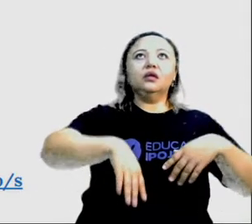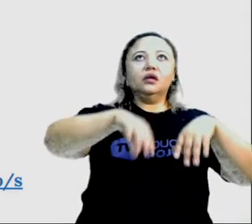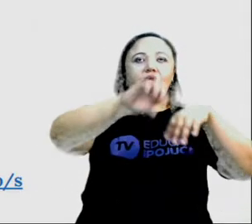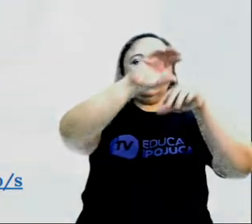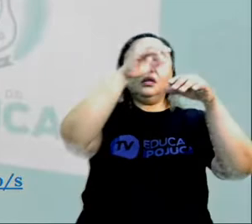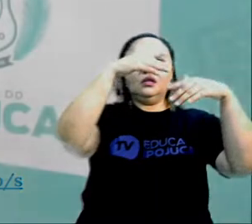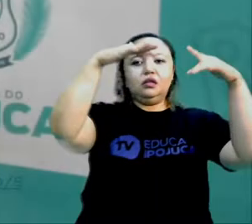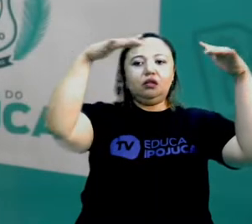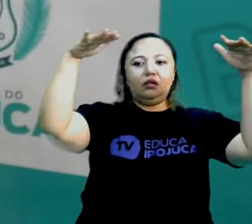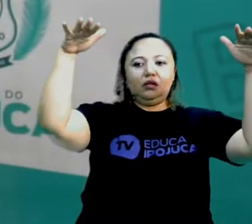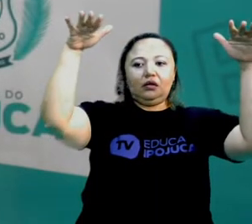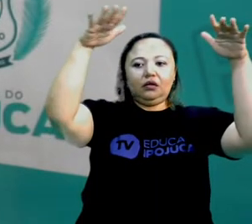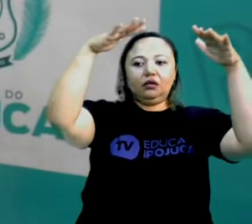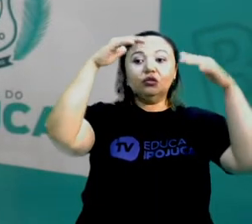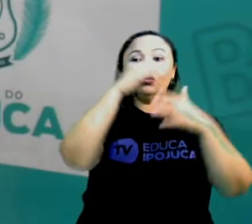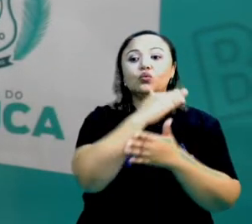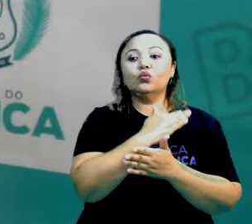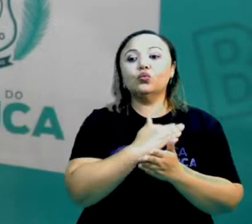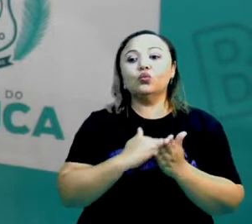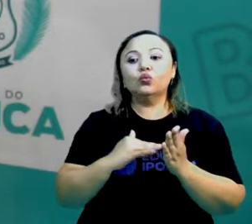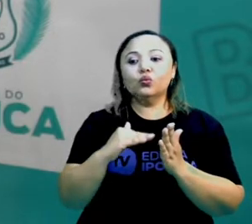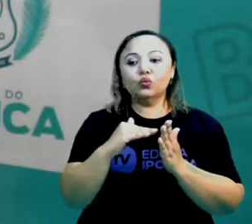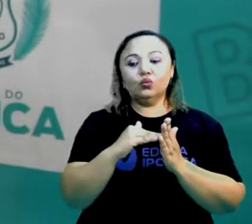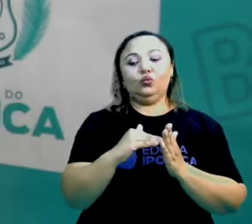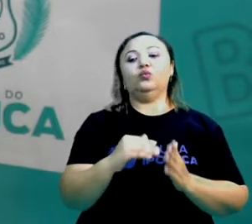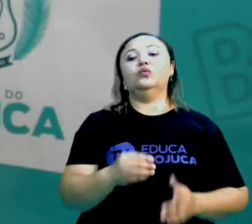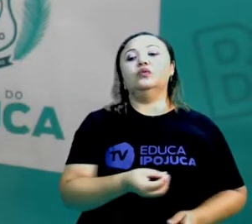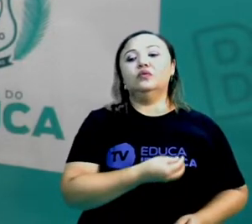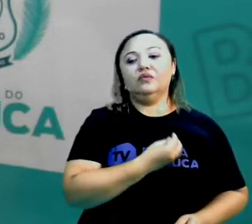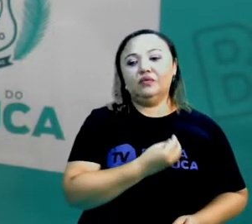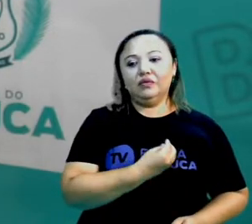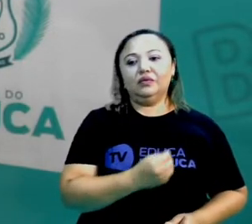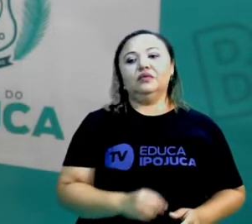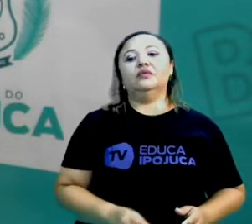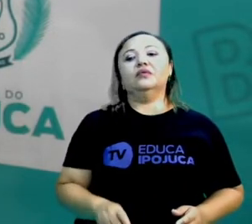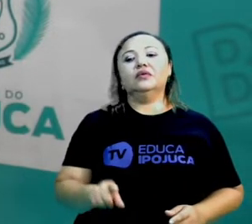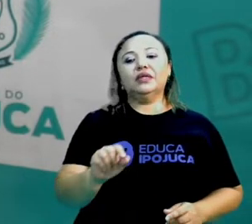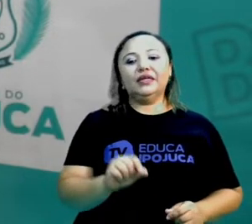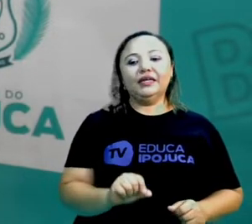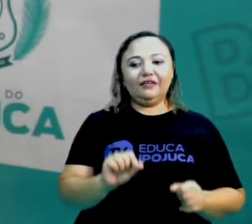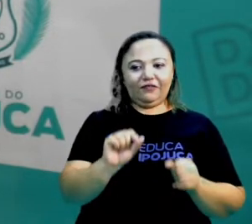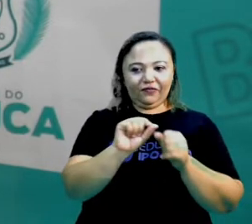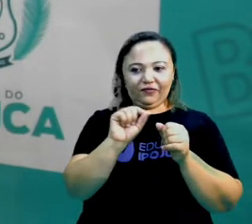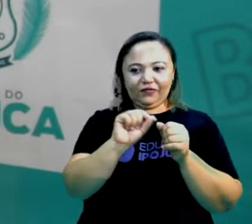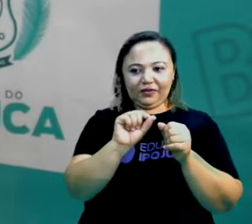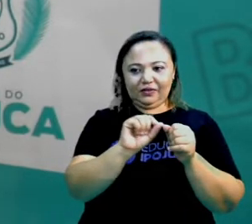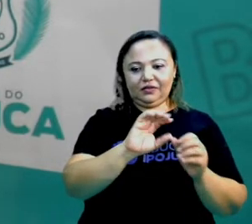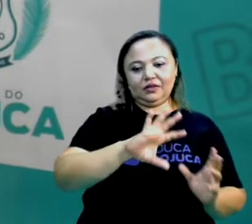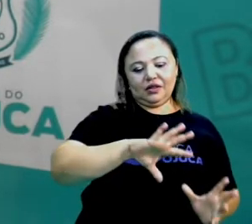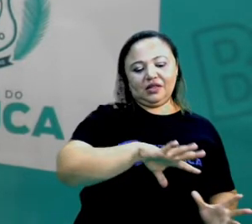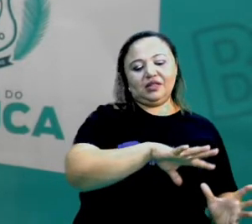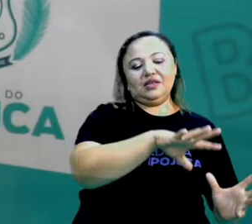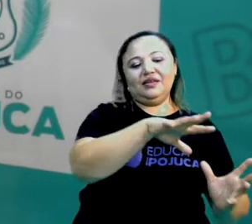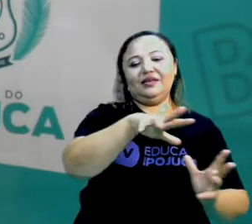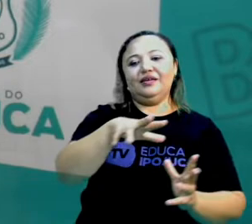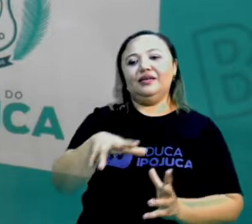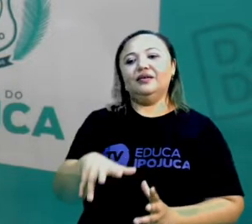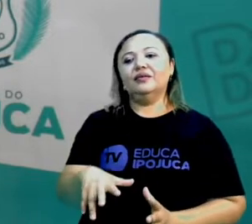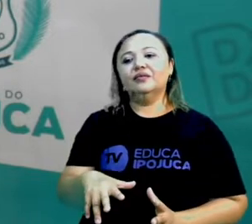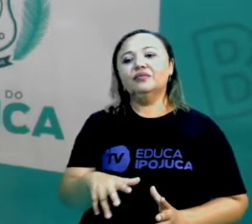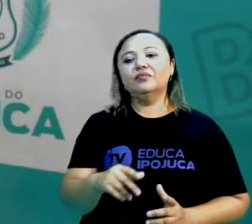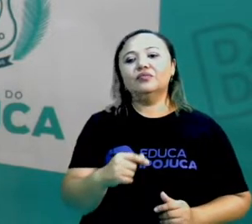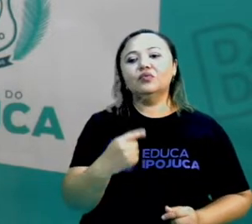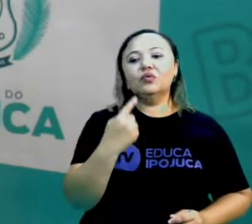ecossistemas formam o globo terrestre, estrutura o globo terrestre. Então, não existe